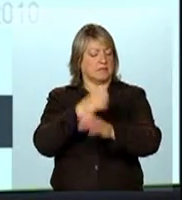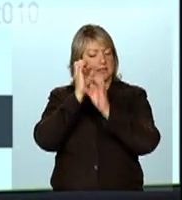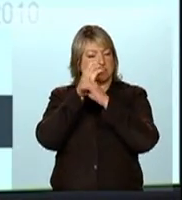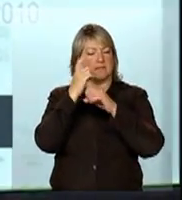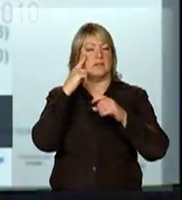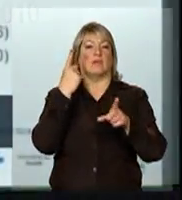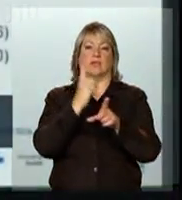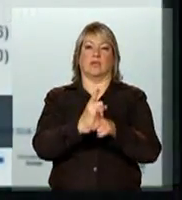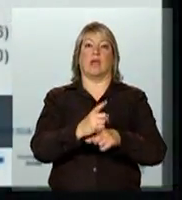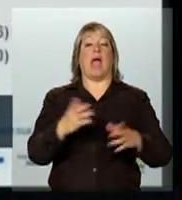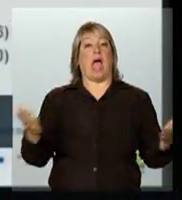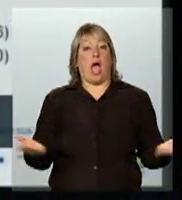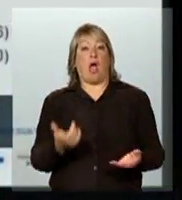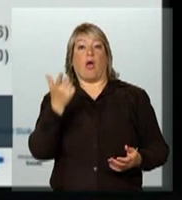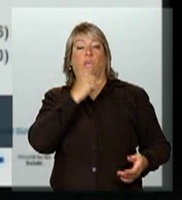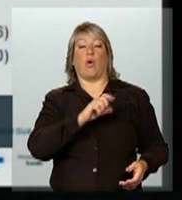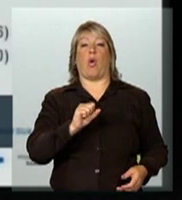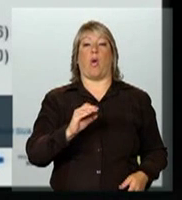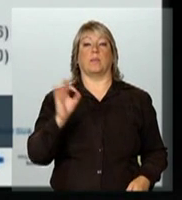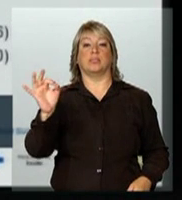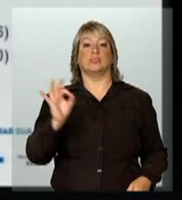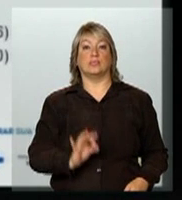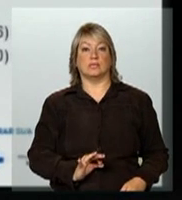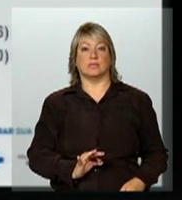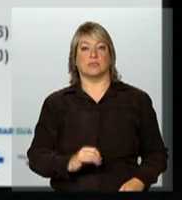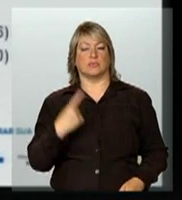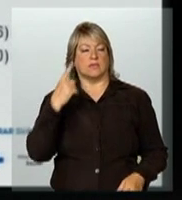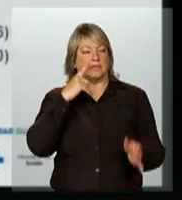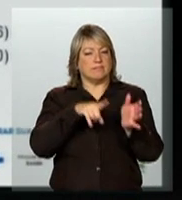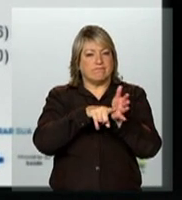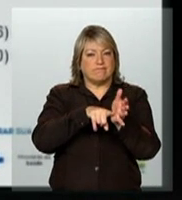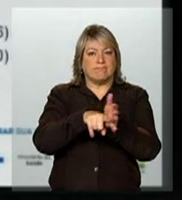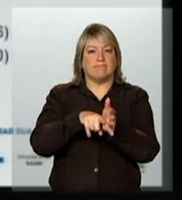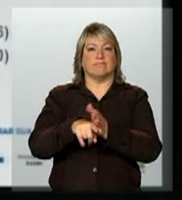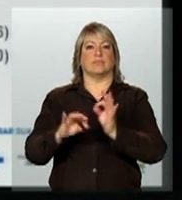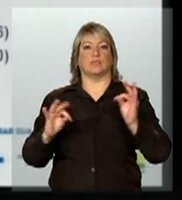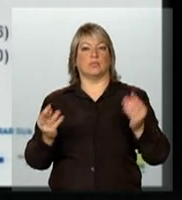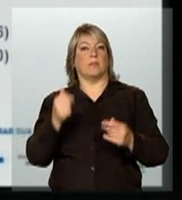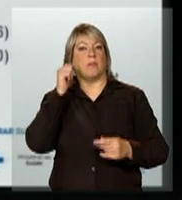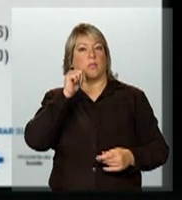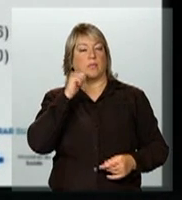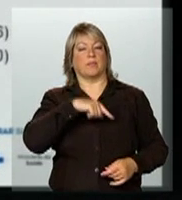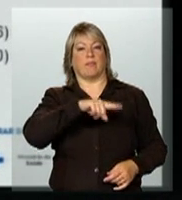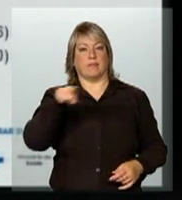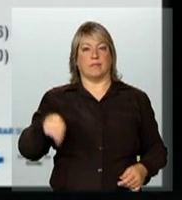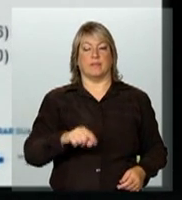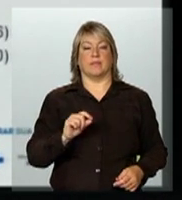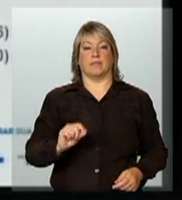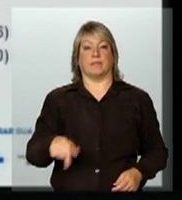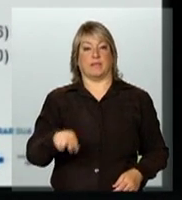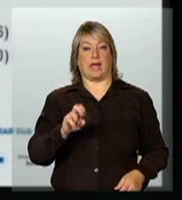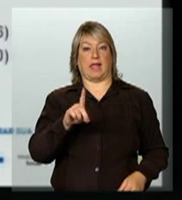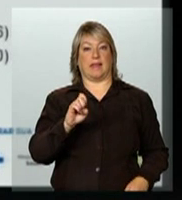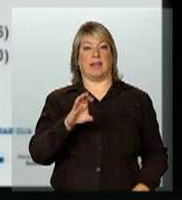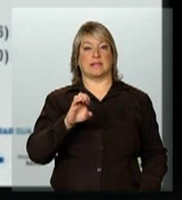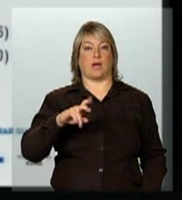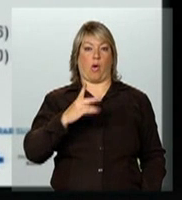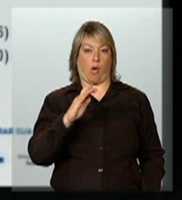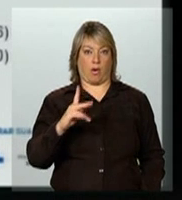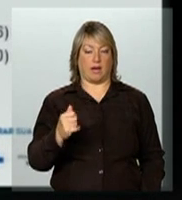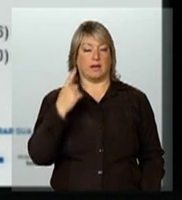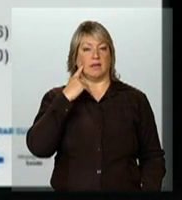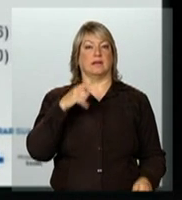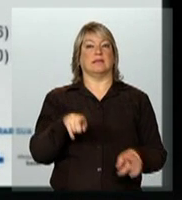agora a gente chegou a 80%, e com a meta do Ministério da Implantação do Rede Cegonha, a nossa meta é estar